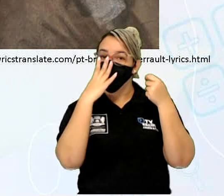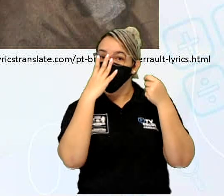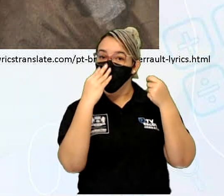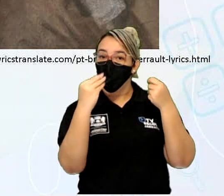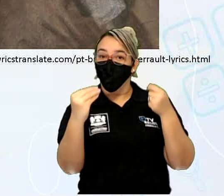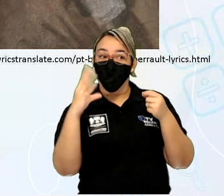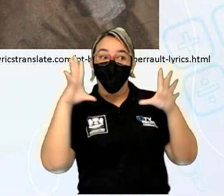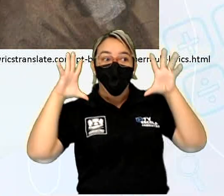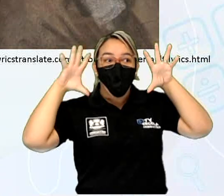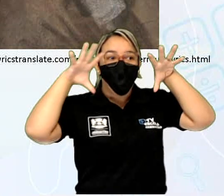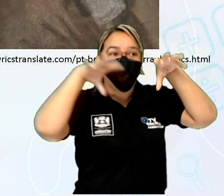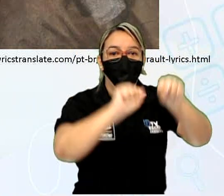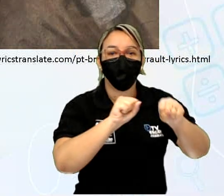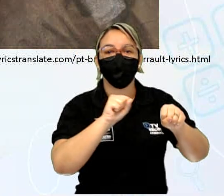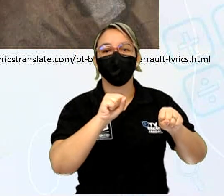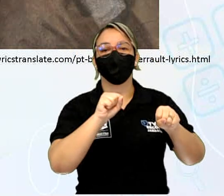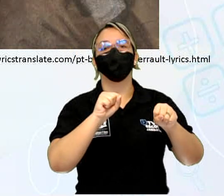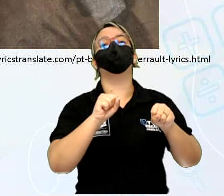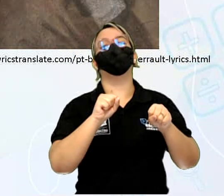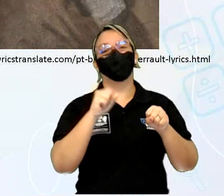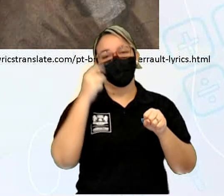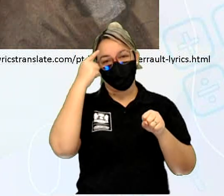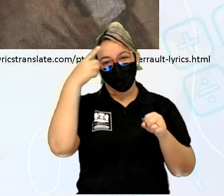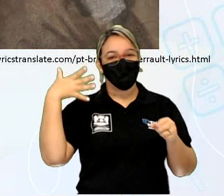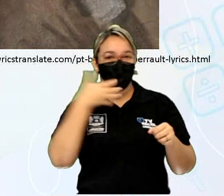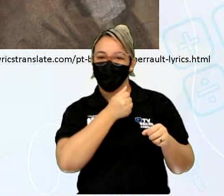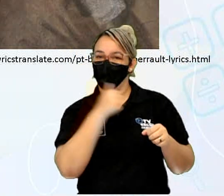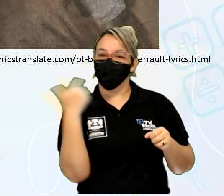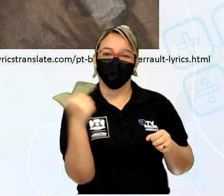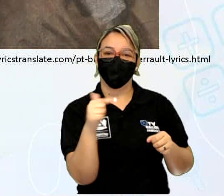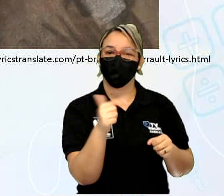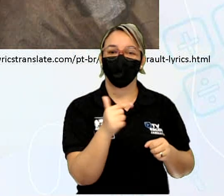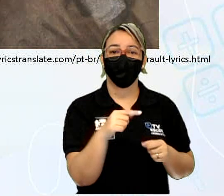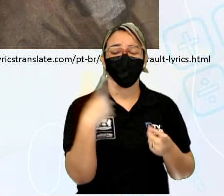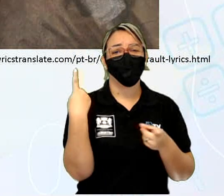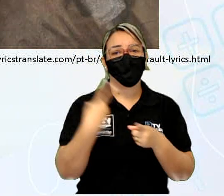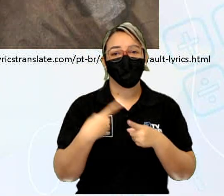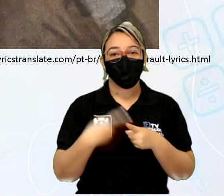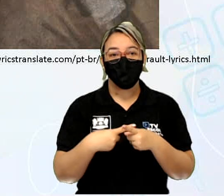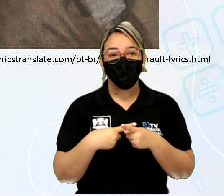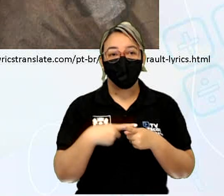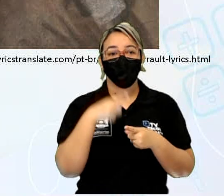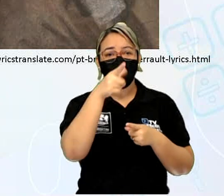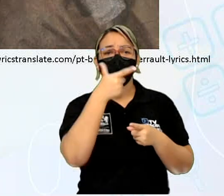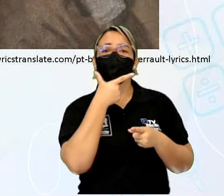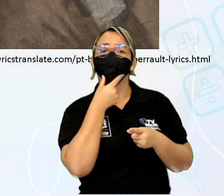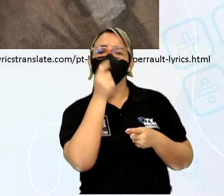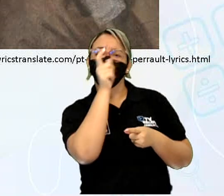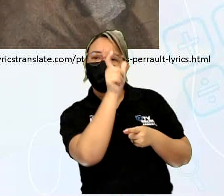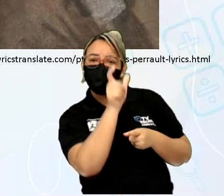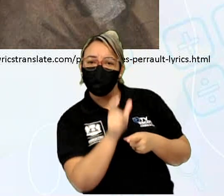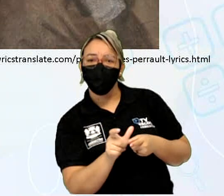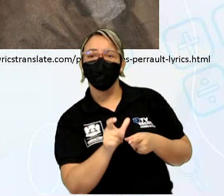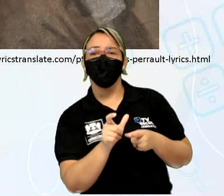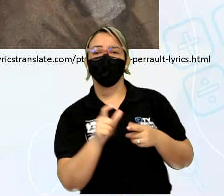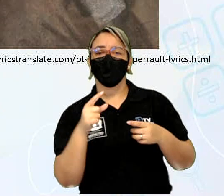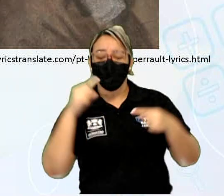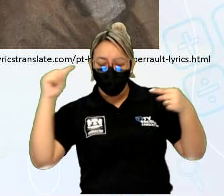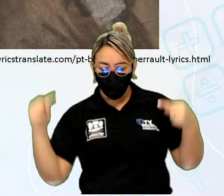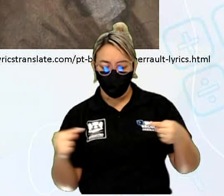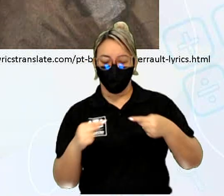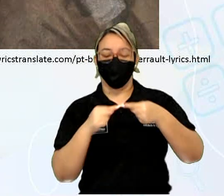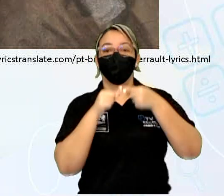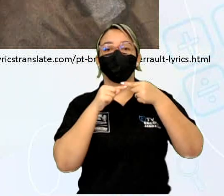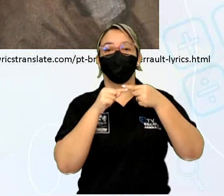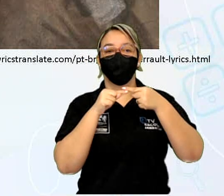aí. Não há salvação para Chapeuzinho. E por quê? Porque Charles Perrault, ele queria dar uma lição e